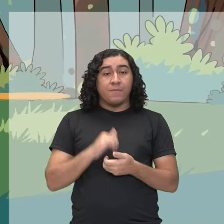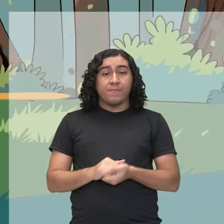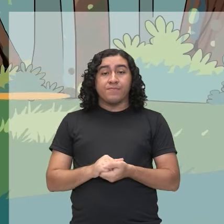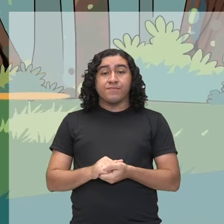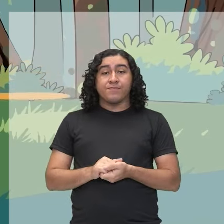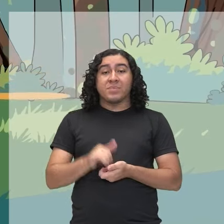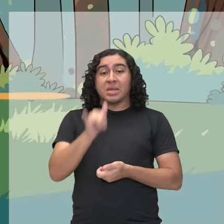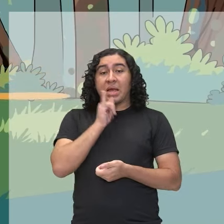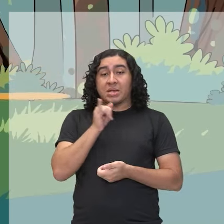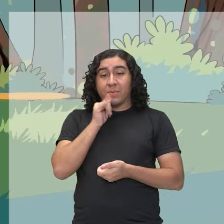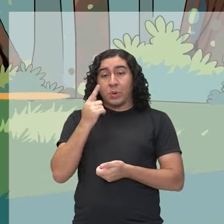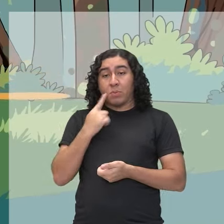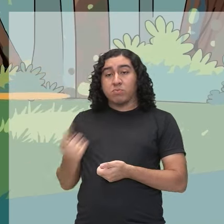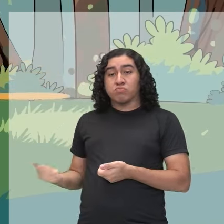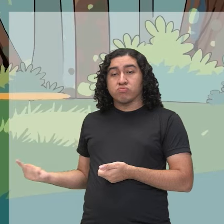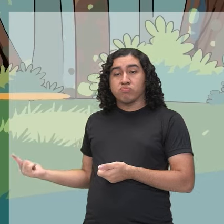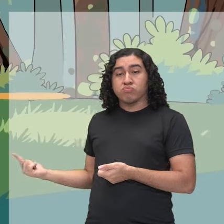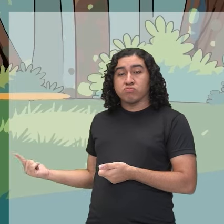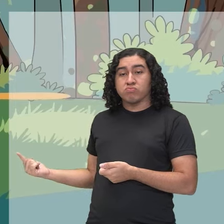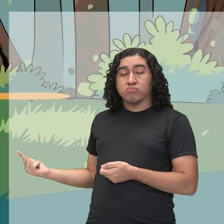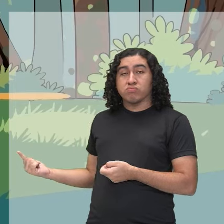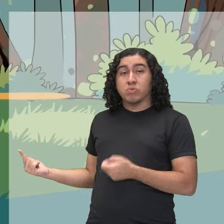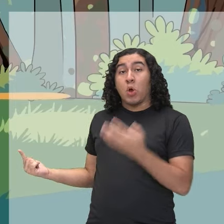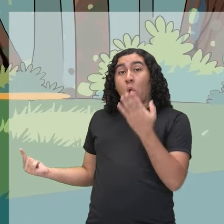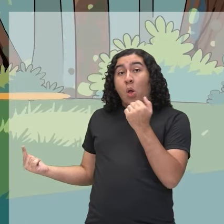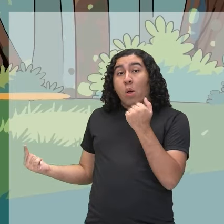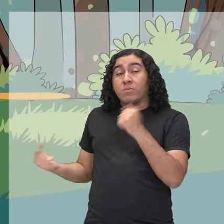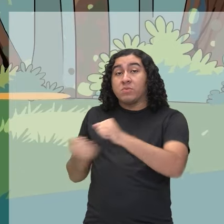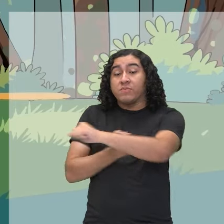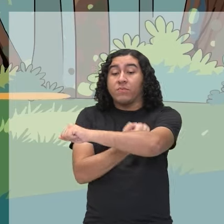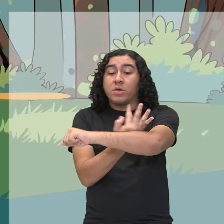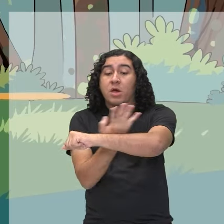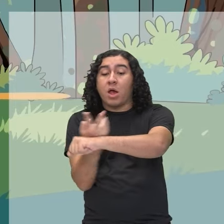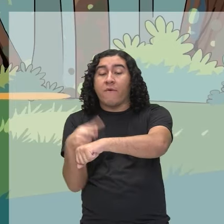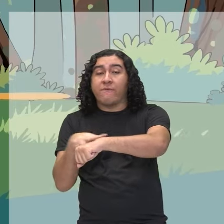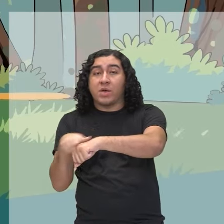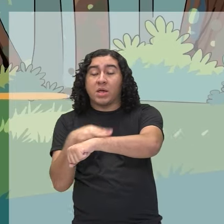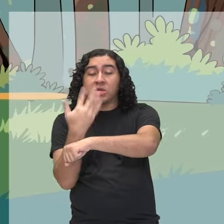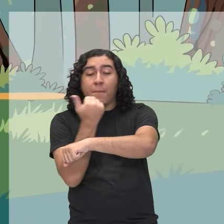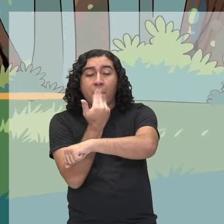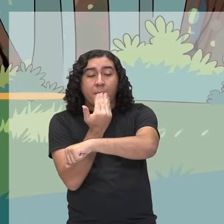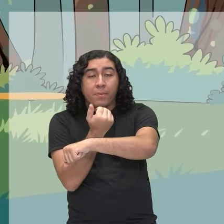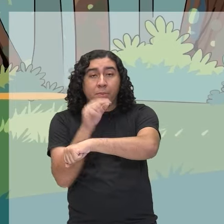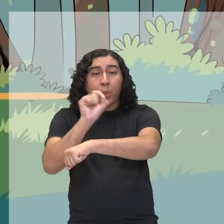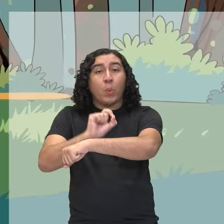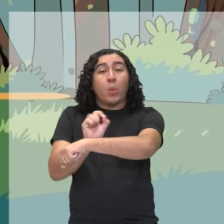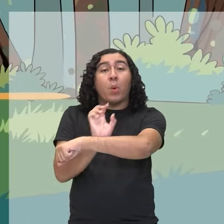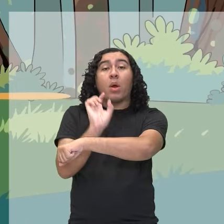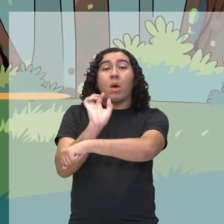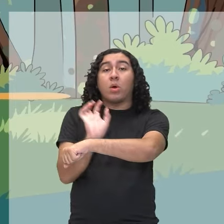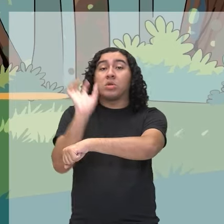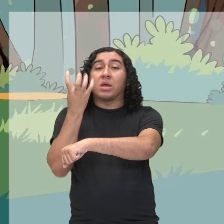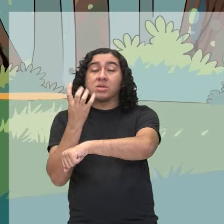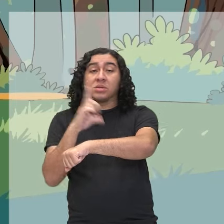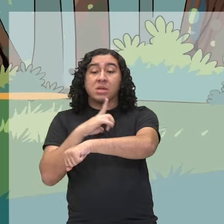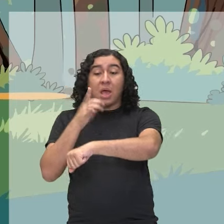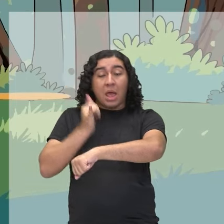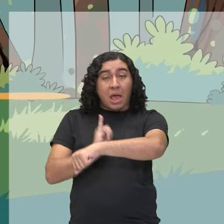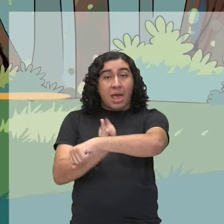herbívoro, vai comer aquelas plantinhas. E aí quando ele come a plantinha, o que que acontece? Ele está ali